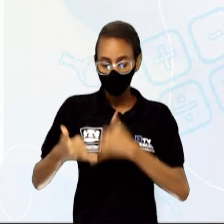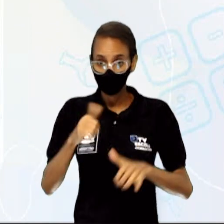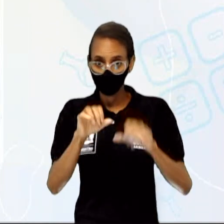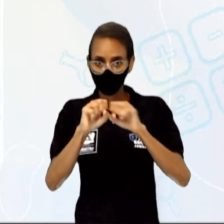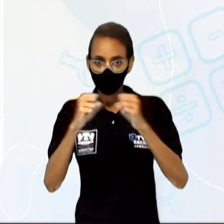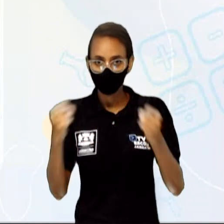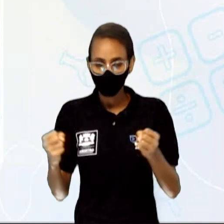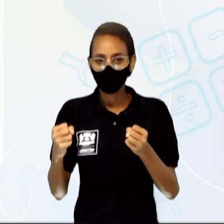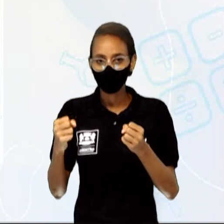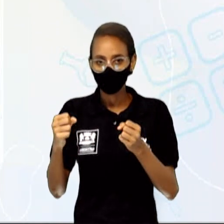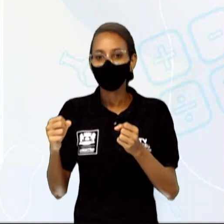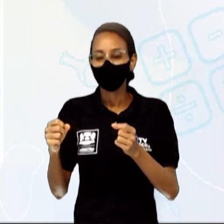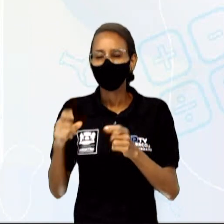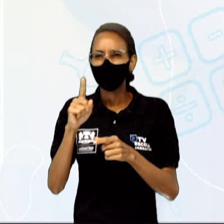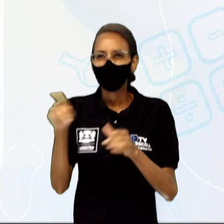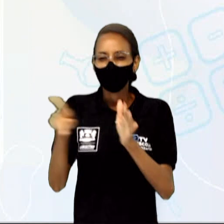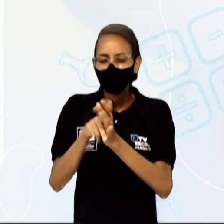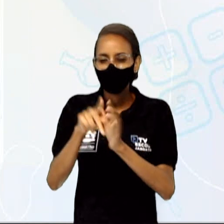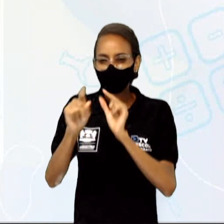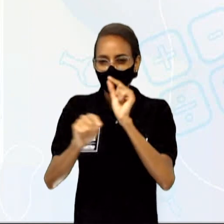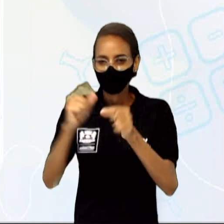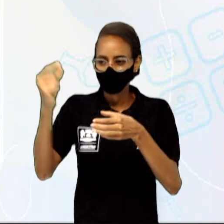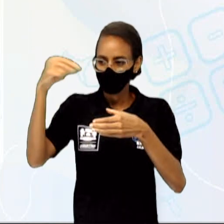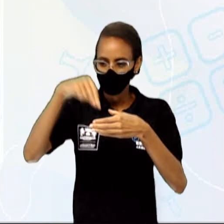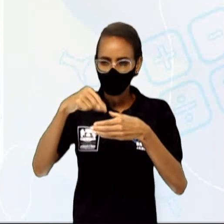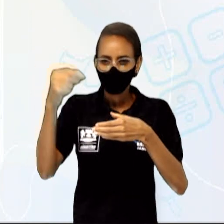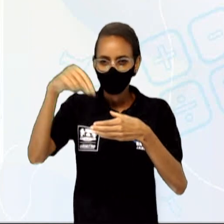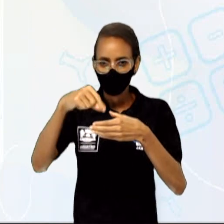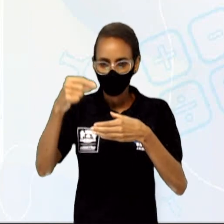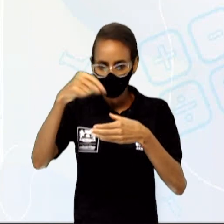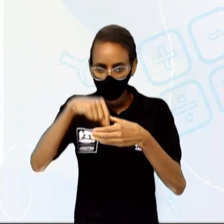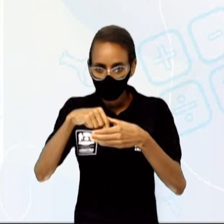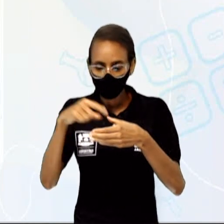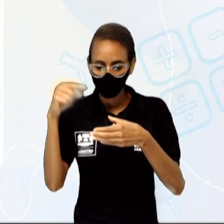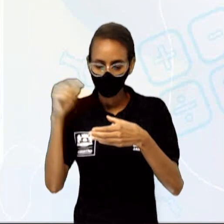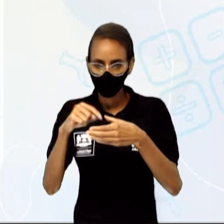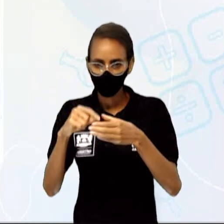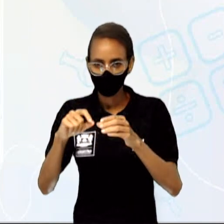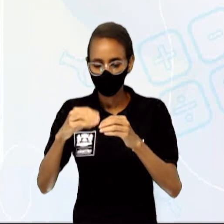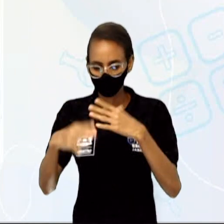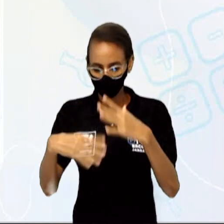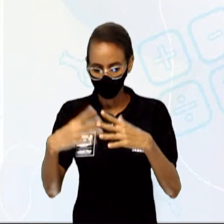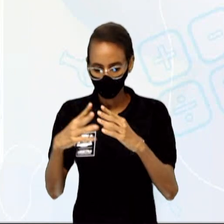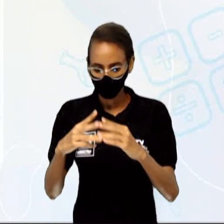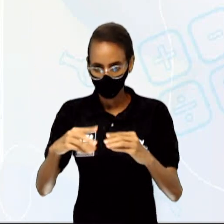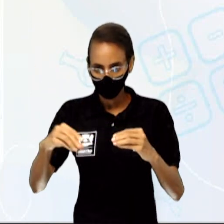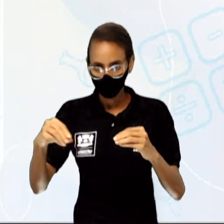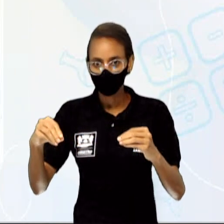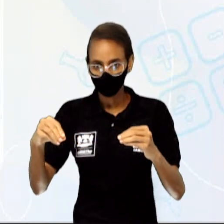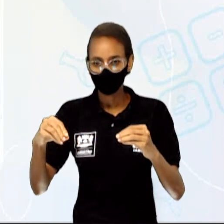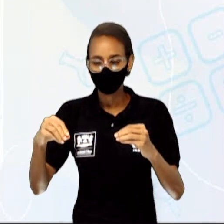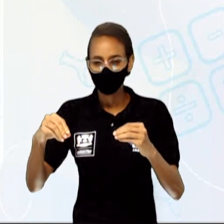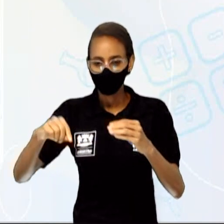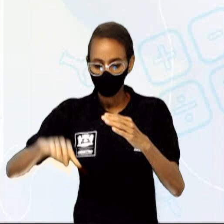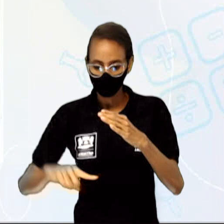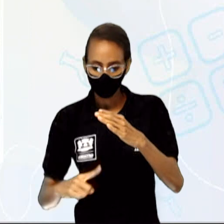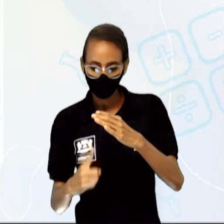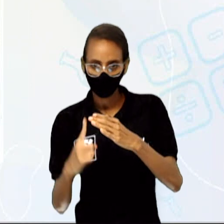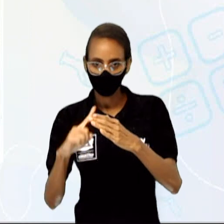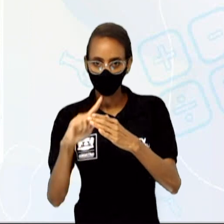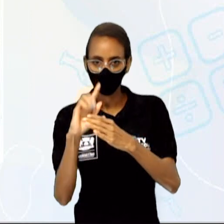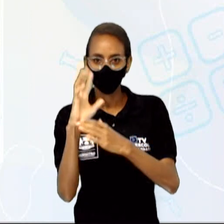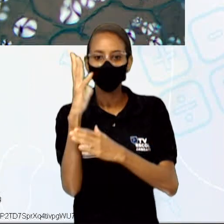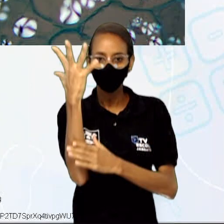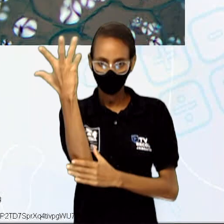presente principalmente em sementes, que tem lá um acúmulo de lipídios, e esses lipídios vão ser degradados para a alimentação do embrião da planta em